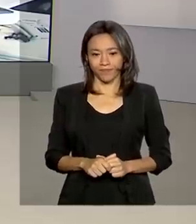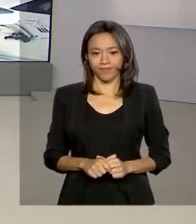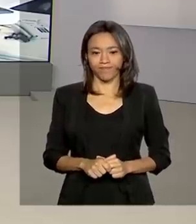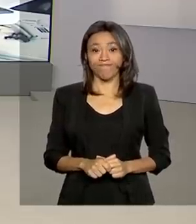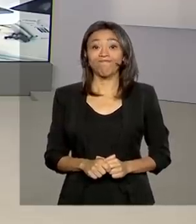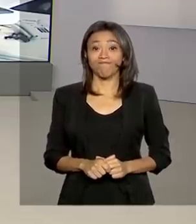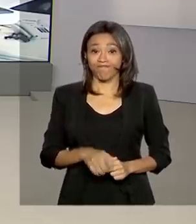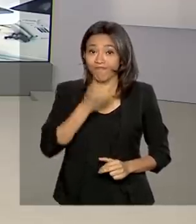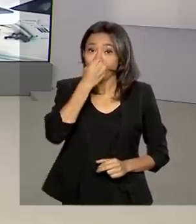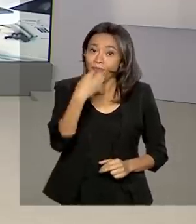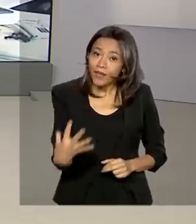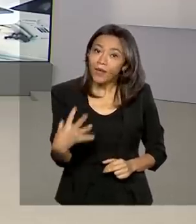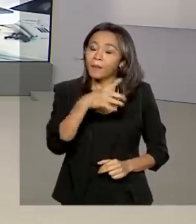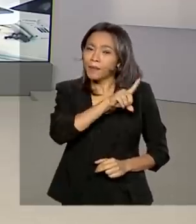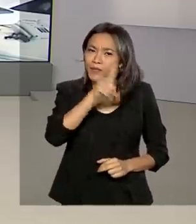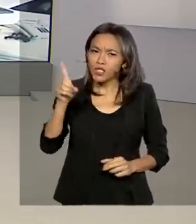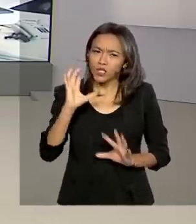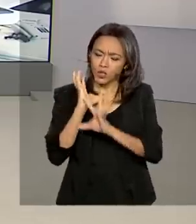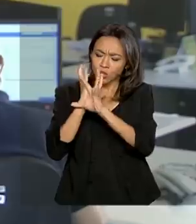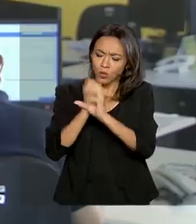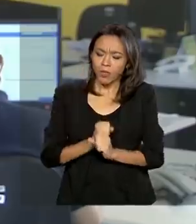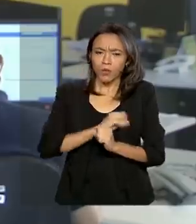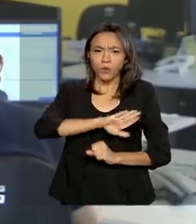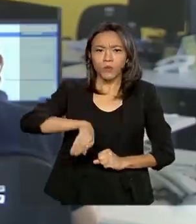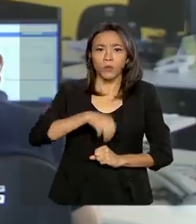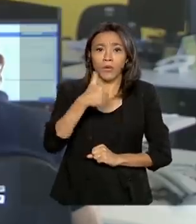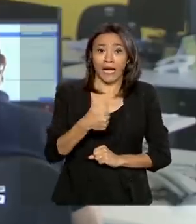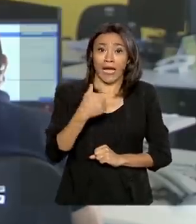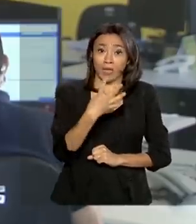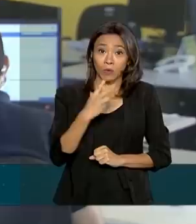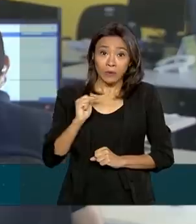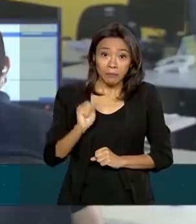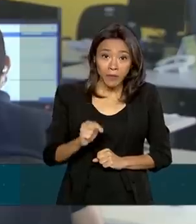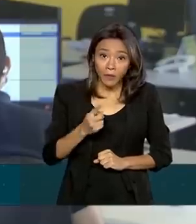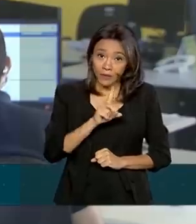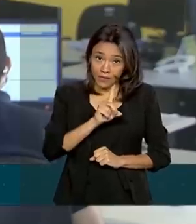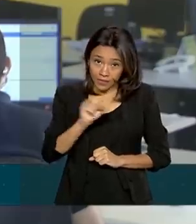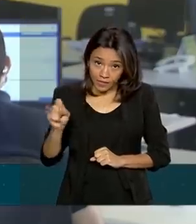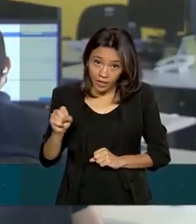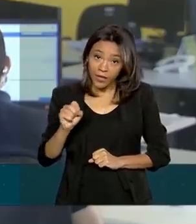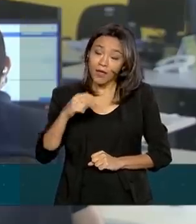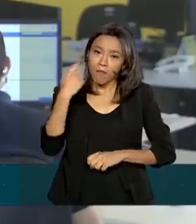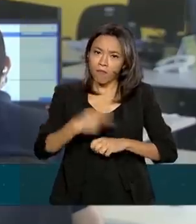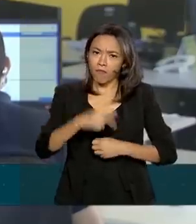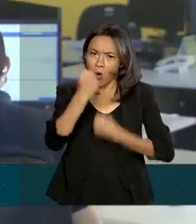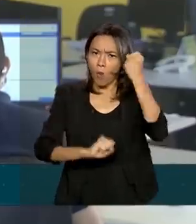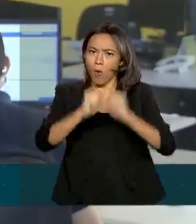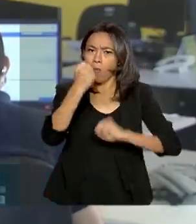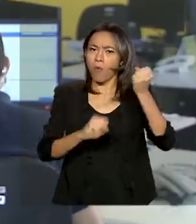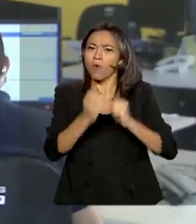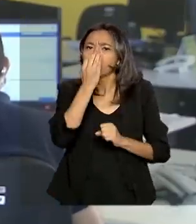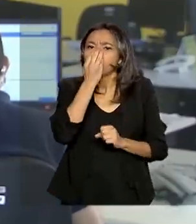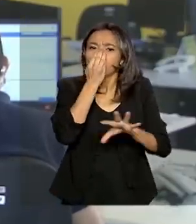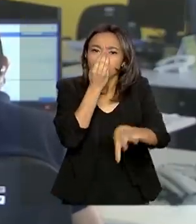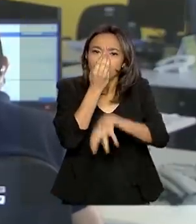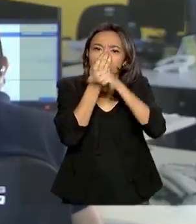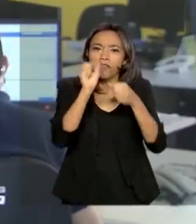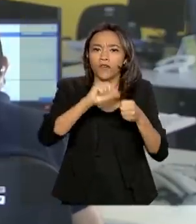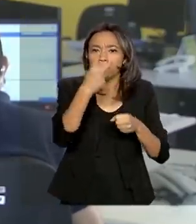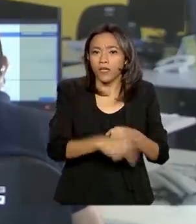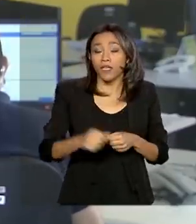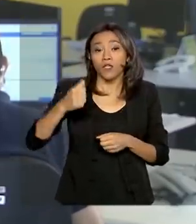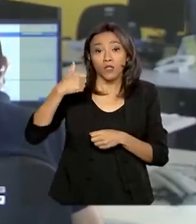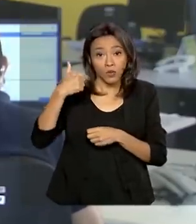Bom dia, Renata. No total serão 14.100 respiradores produzidos pela indústria nacional. 272